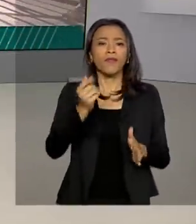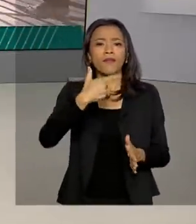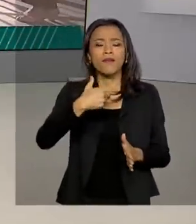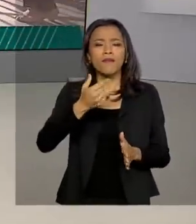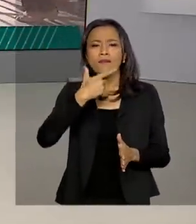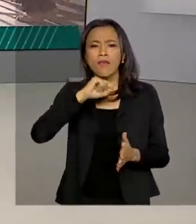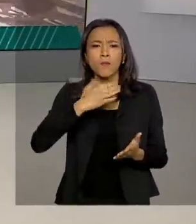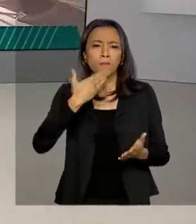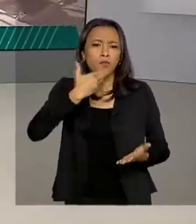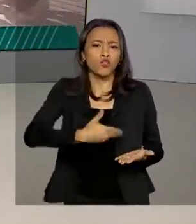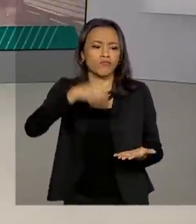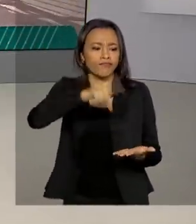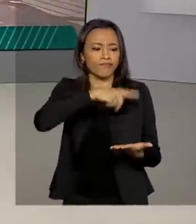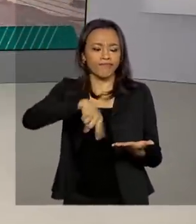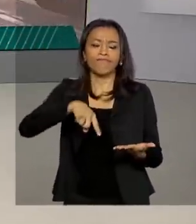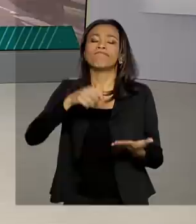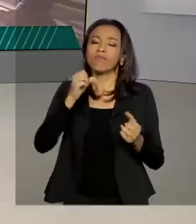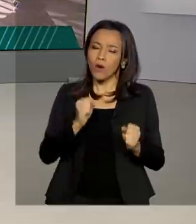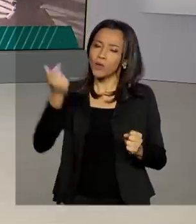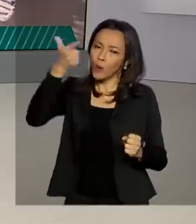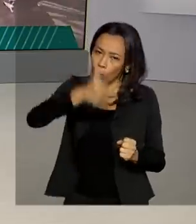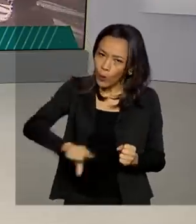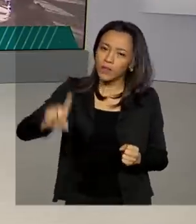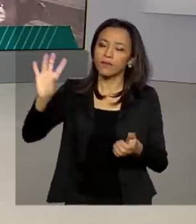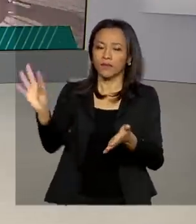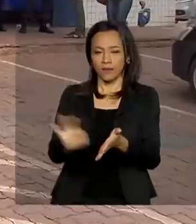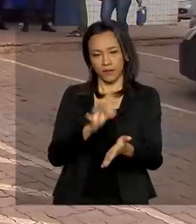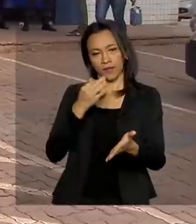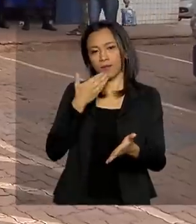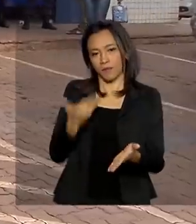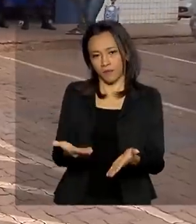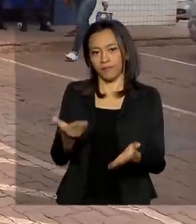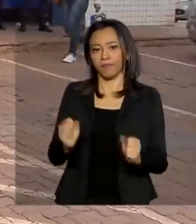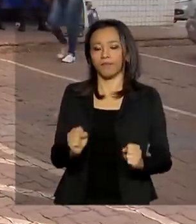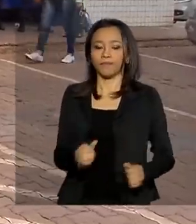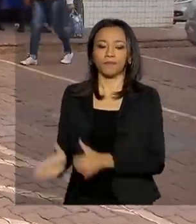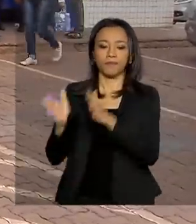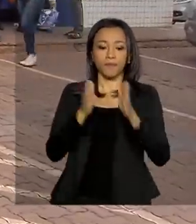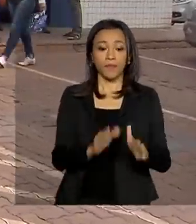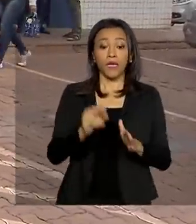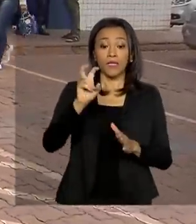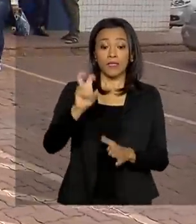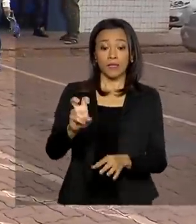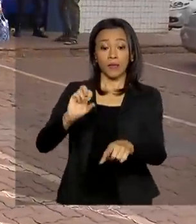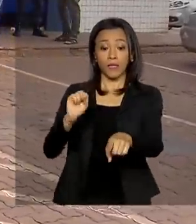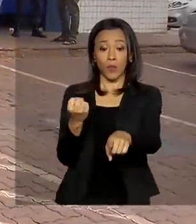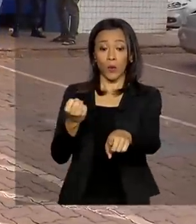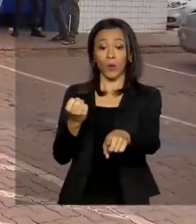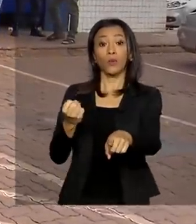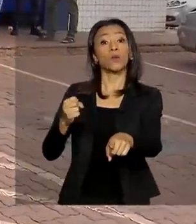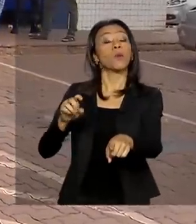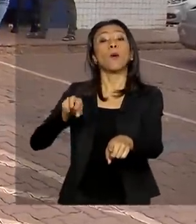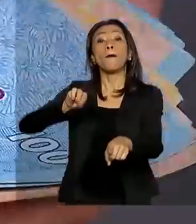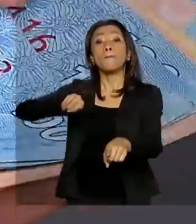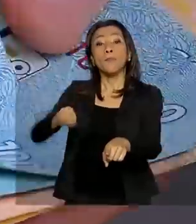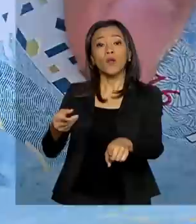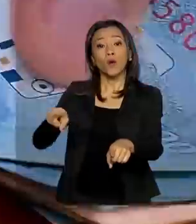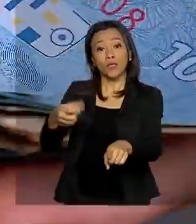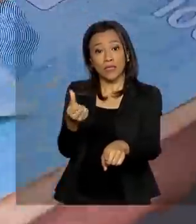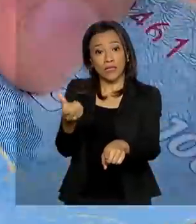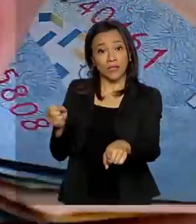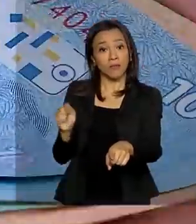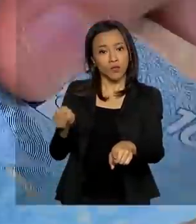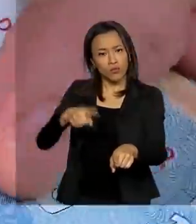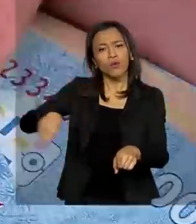contar com uma nova ajuda para refazer o cadastro. 58 milhões e 600 mil pessoas já